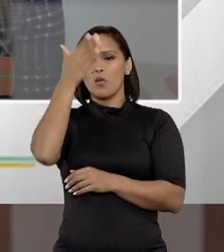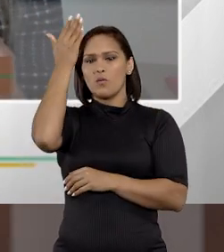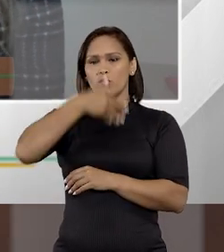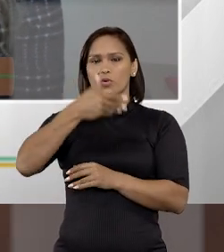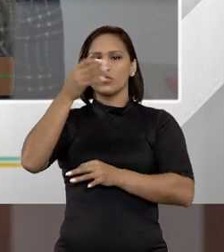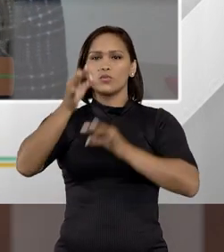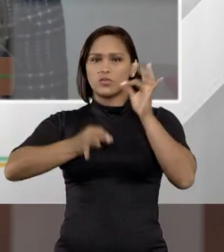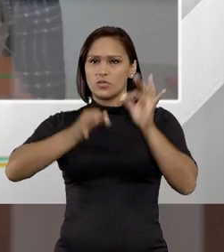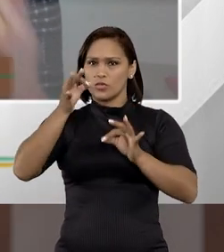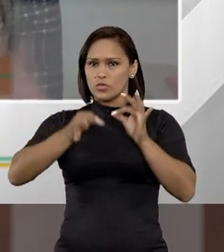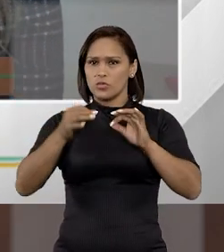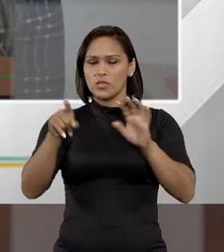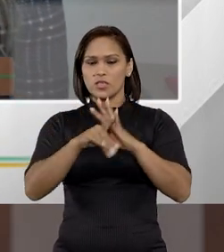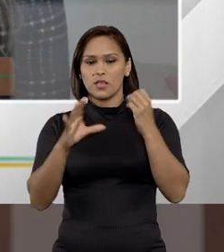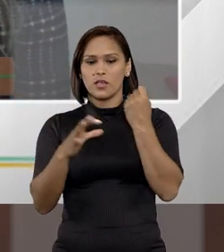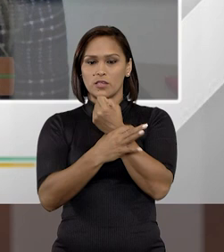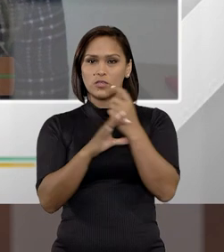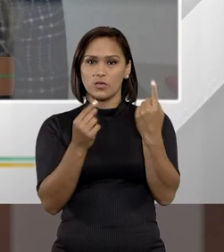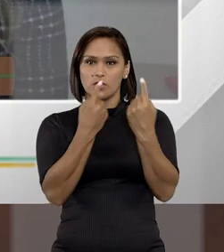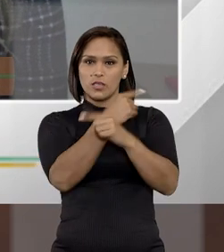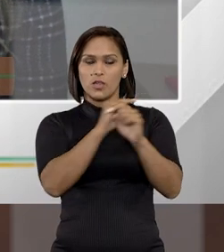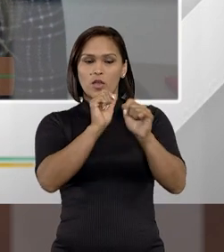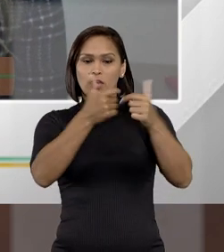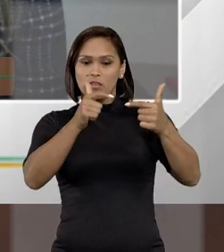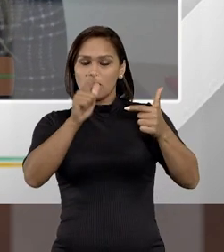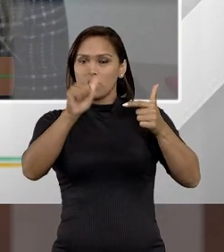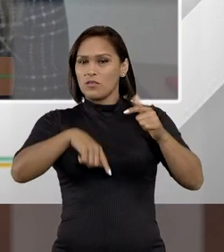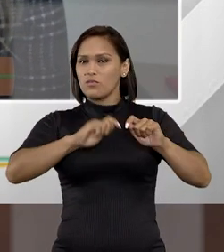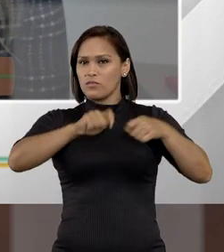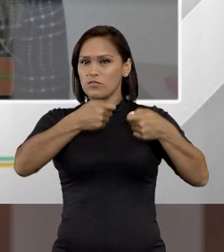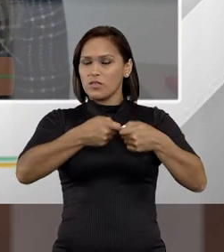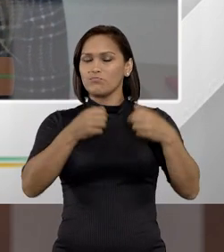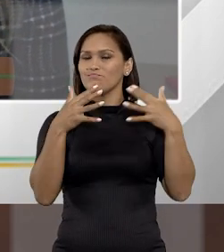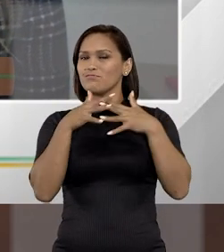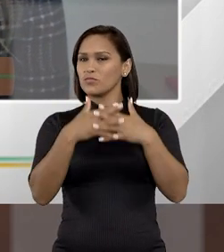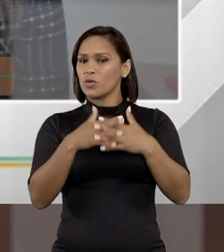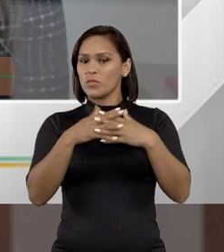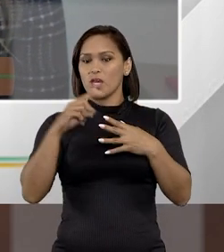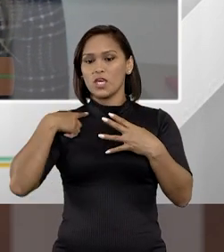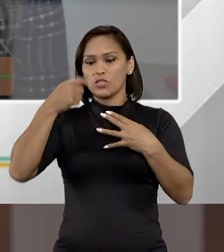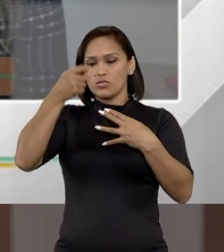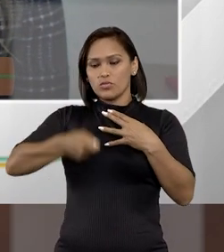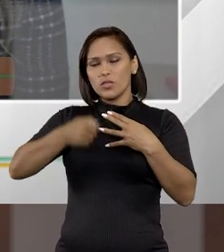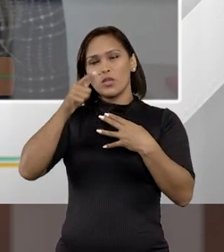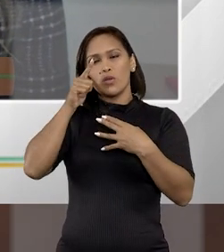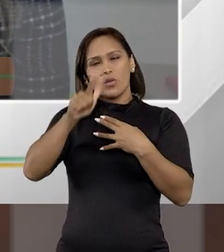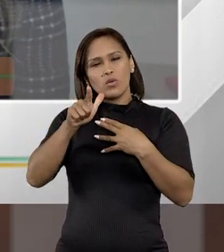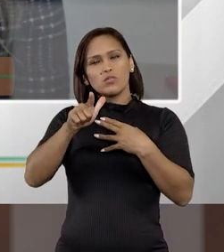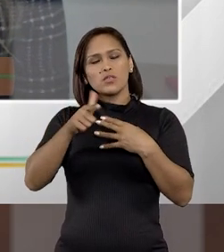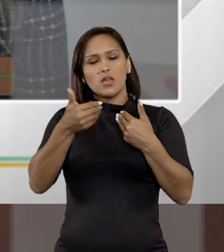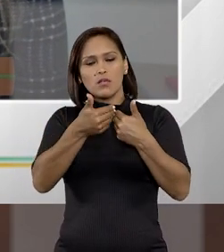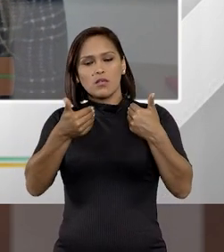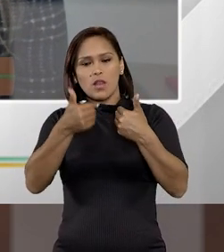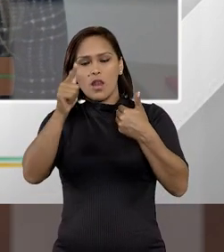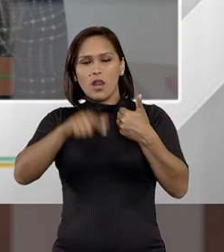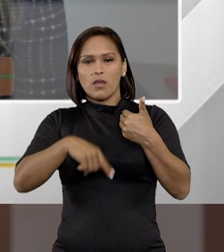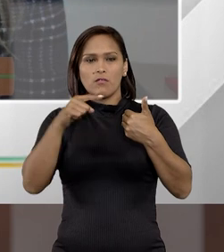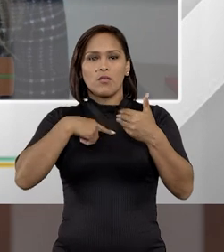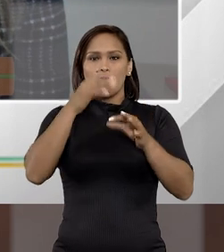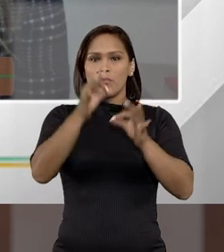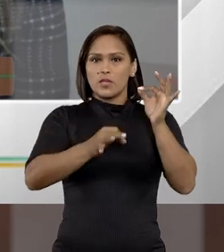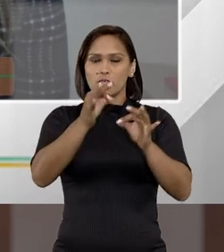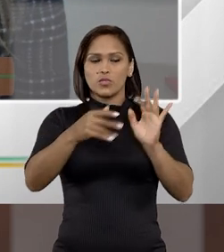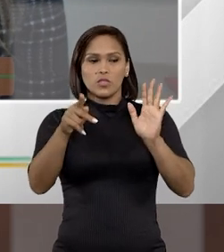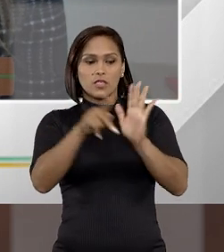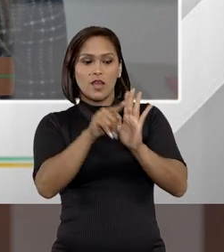produzidas em juízo, na garantia do contraditório da ampla defesa. É muito complicado que esse juiz, ele consiga a isenção necessária